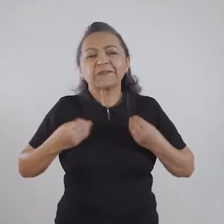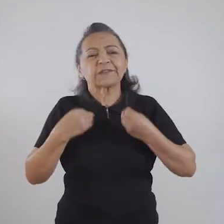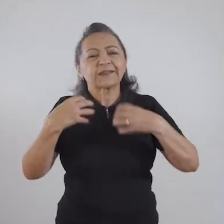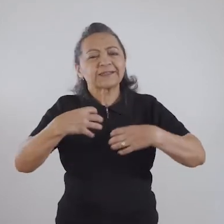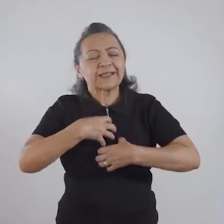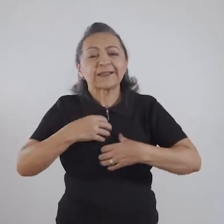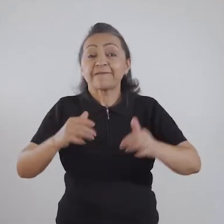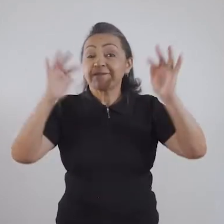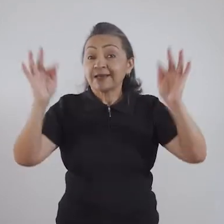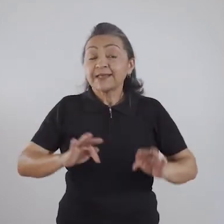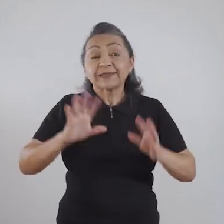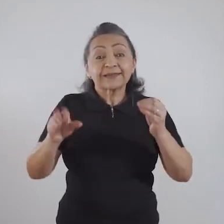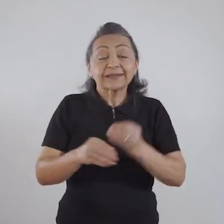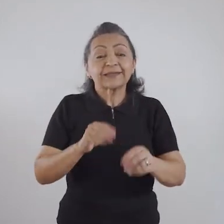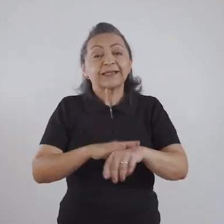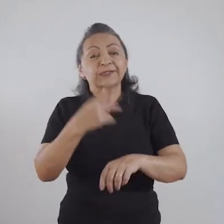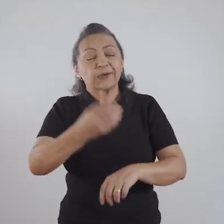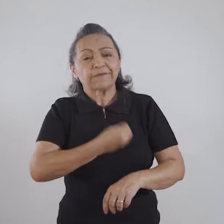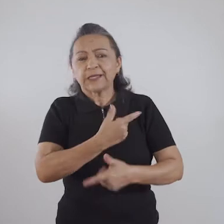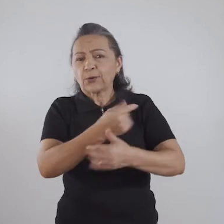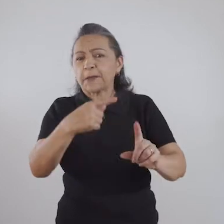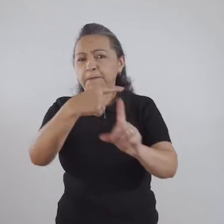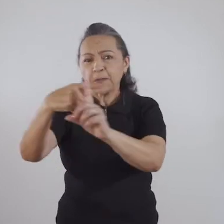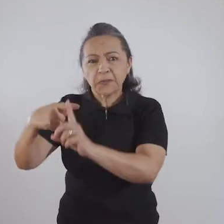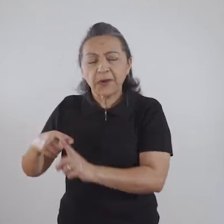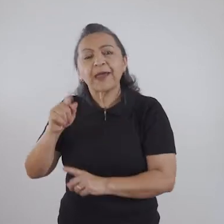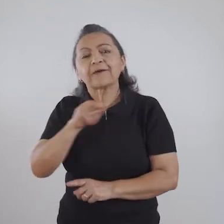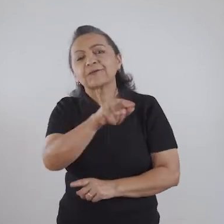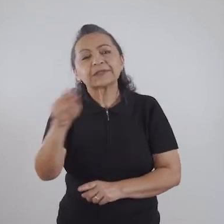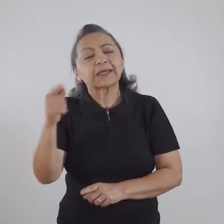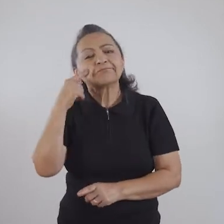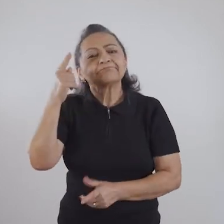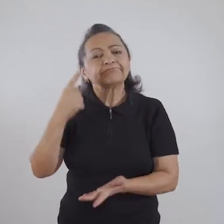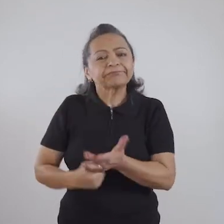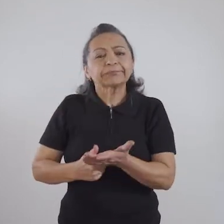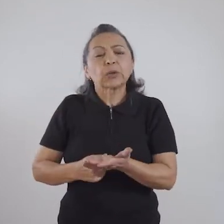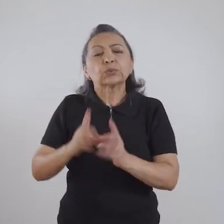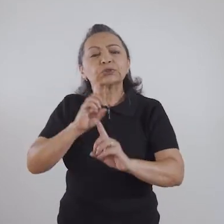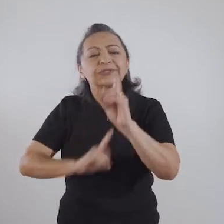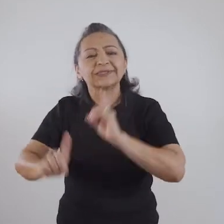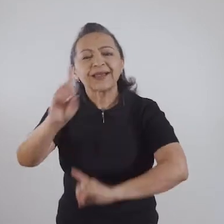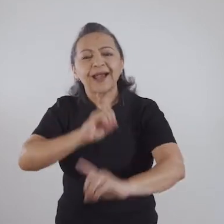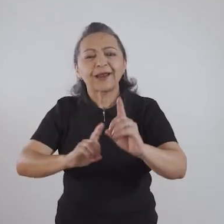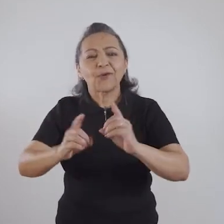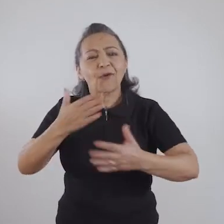de forma que lhe faça feliz, que acrescente na sua vida aspectos positivos, é você estabelecer um diálogo, é você